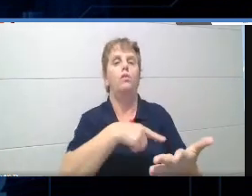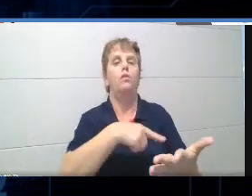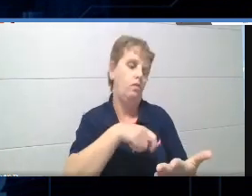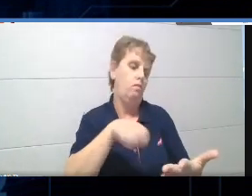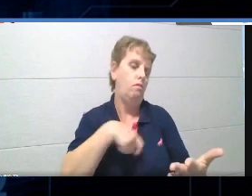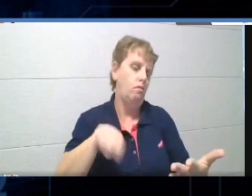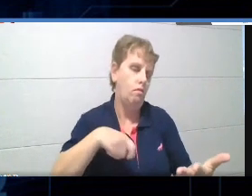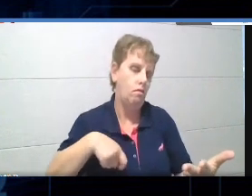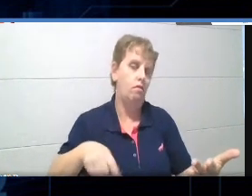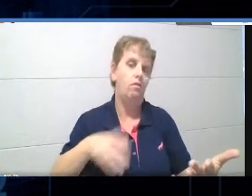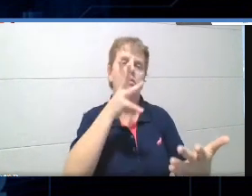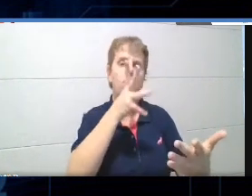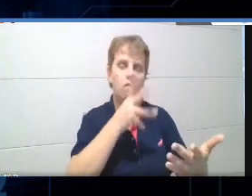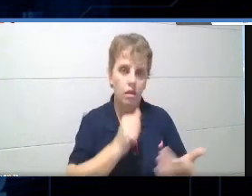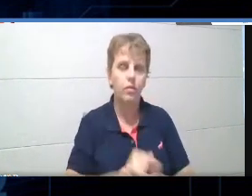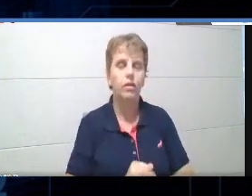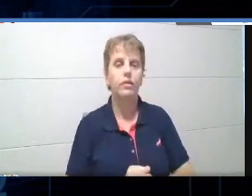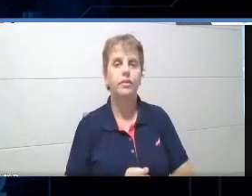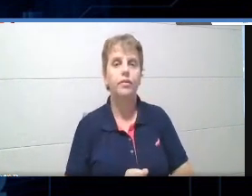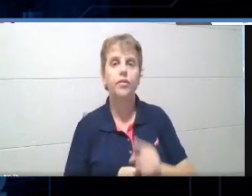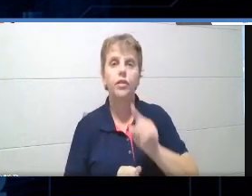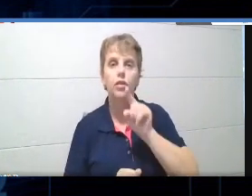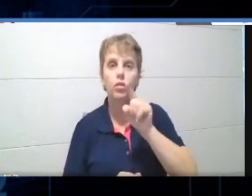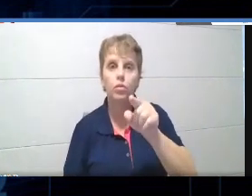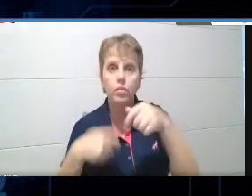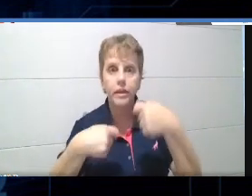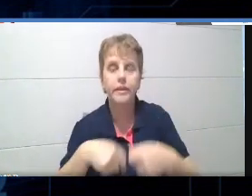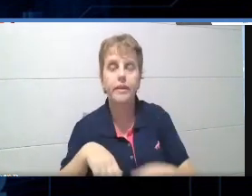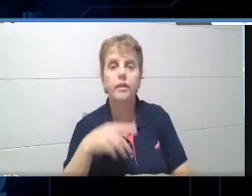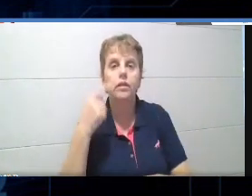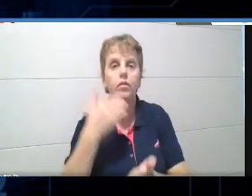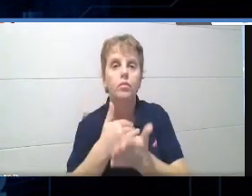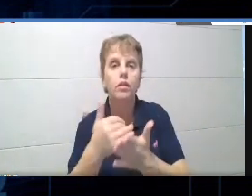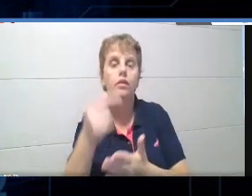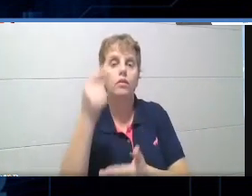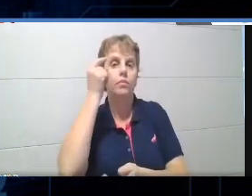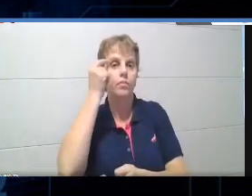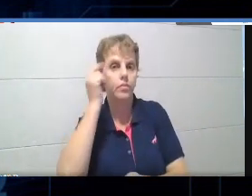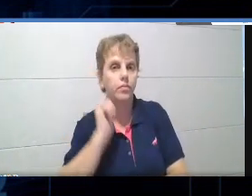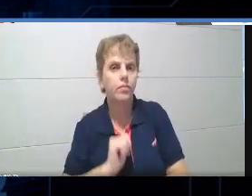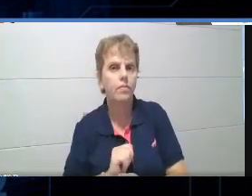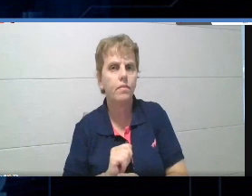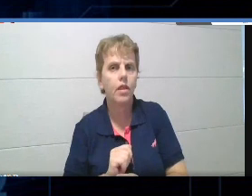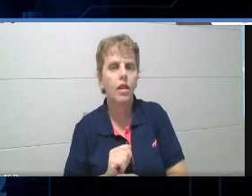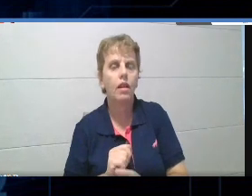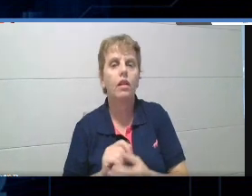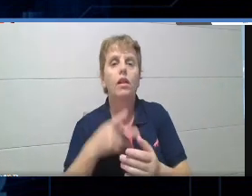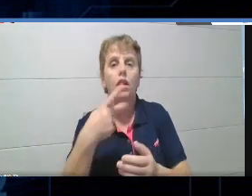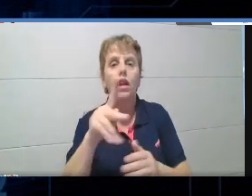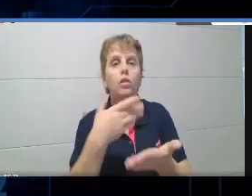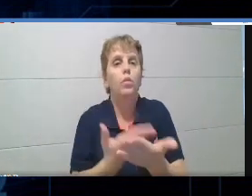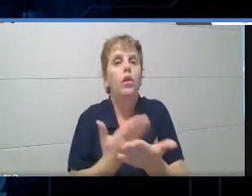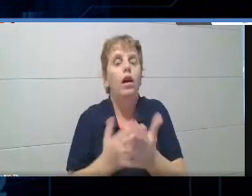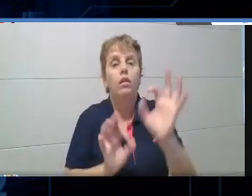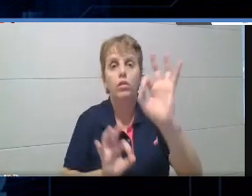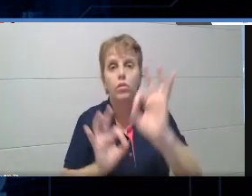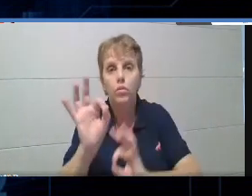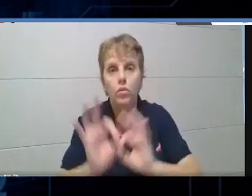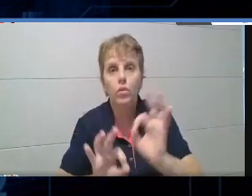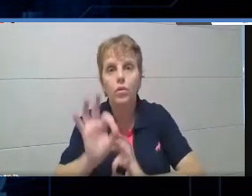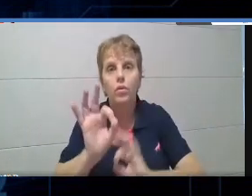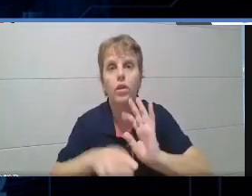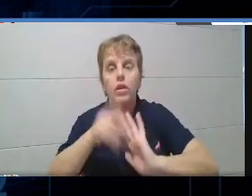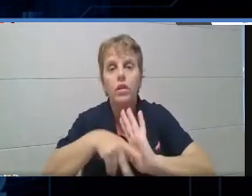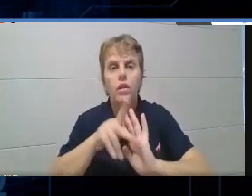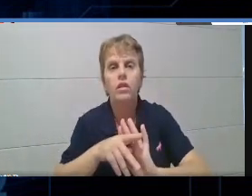Então, comece a pensar que a sua aula, ela precisa ser, você tem que perder muito mais tempo planejando do que corrigindo coisas.